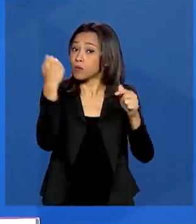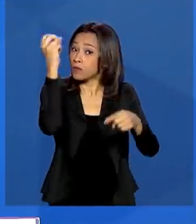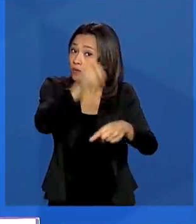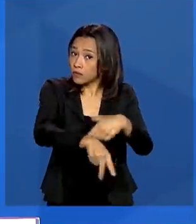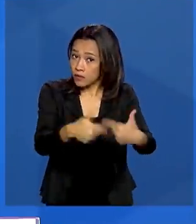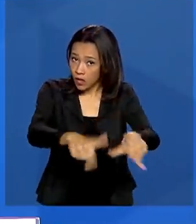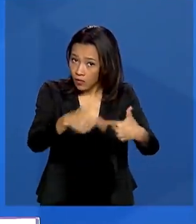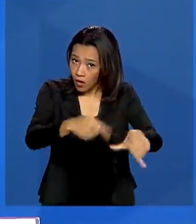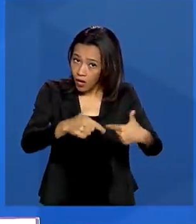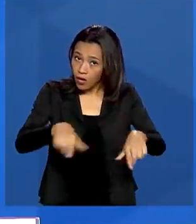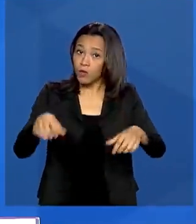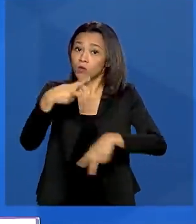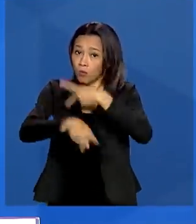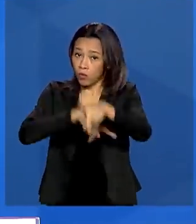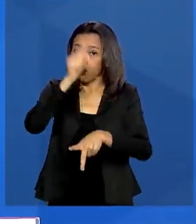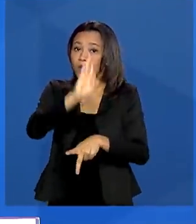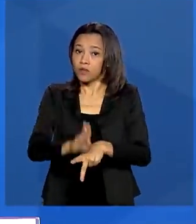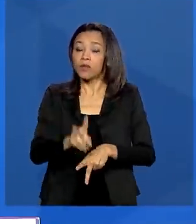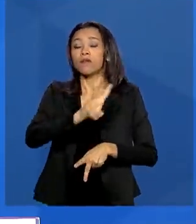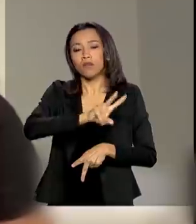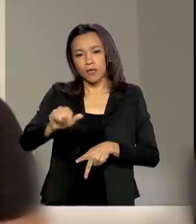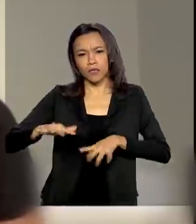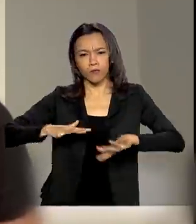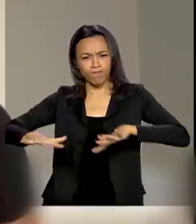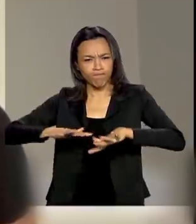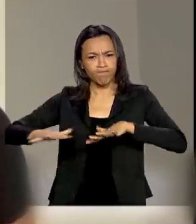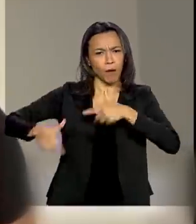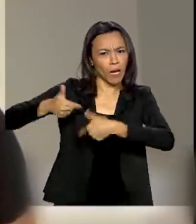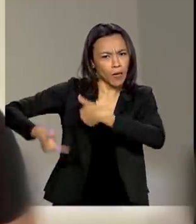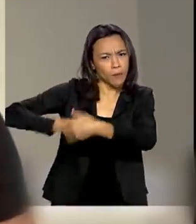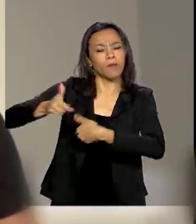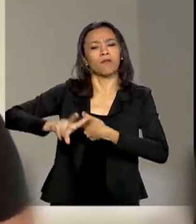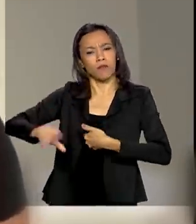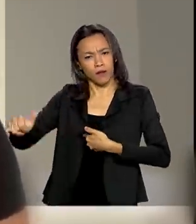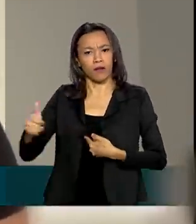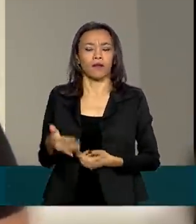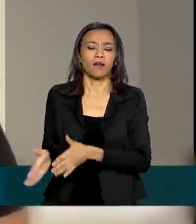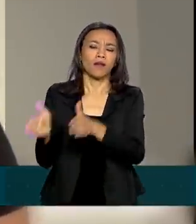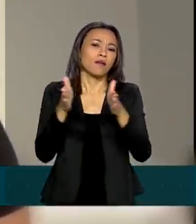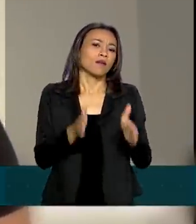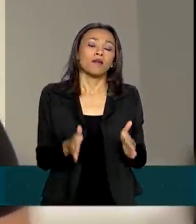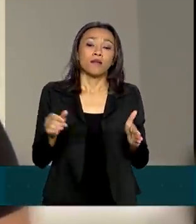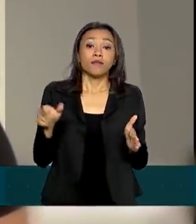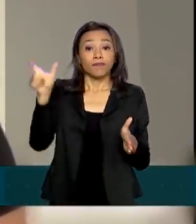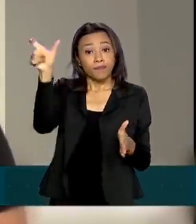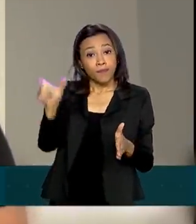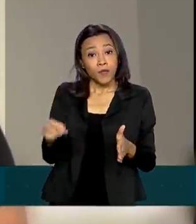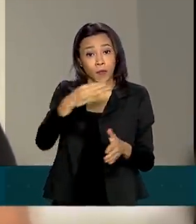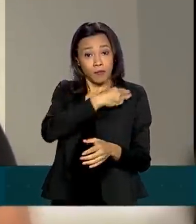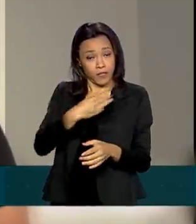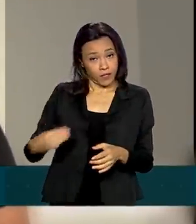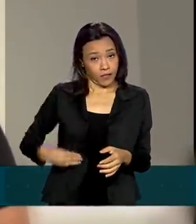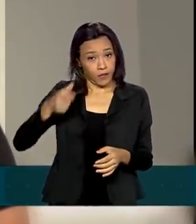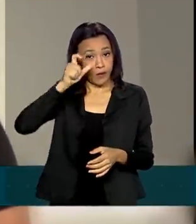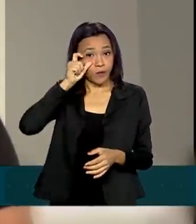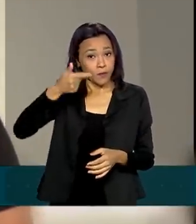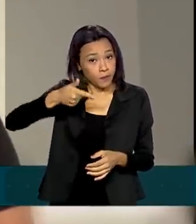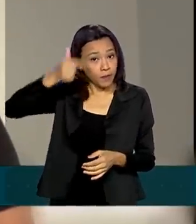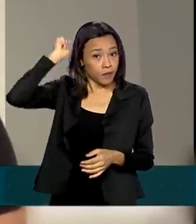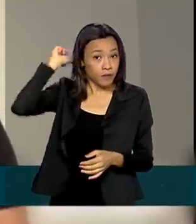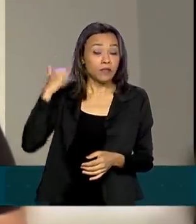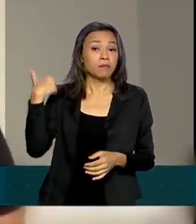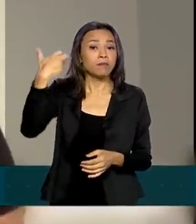brasileiros serão mobilizados. O ministro Paulo Guedes explicou ainda que o decreto de estado de calamidade pública